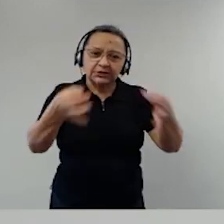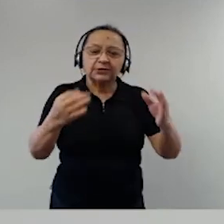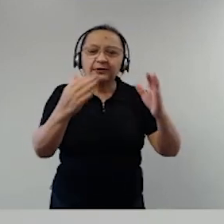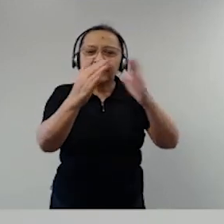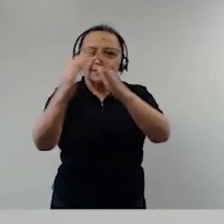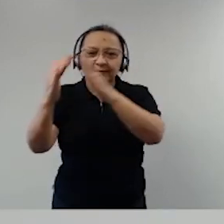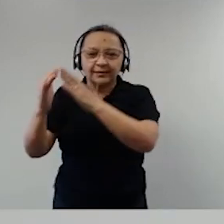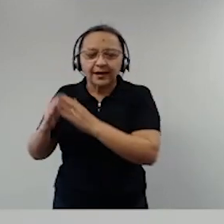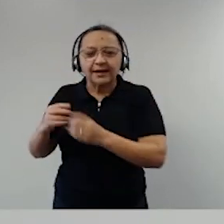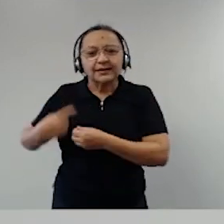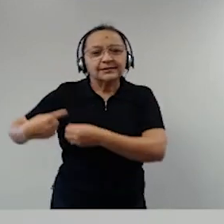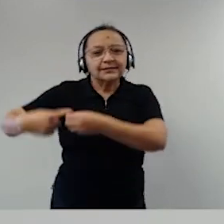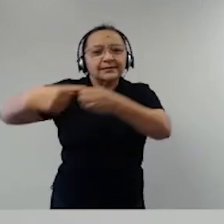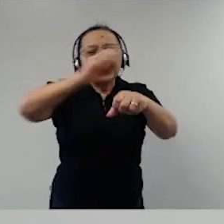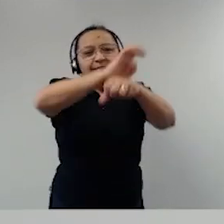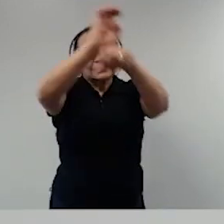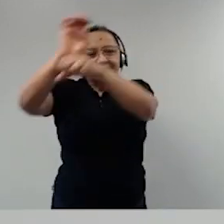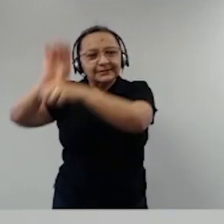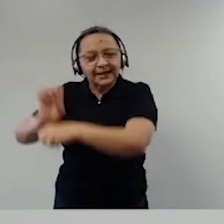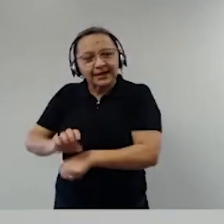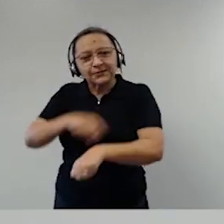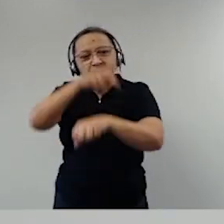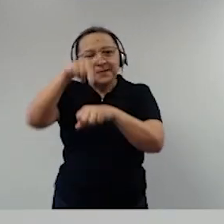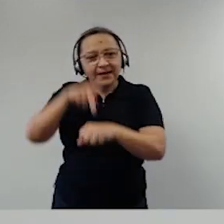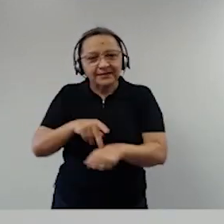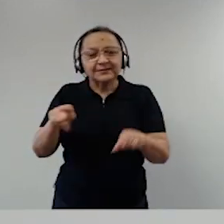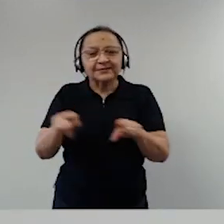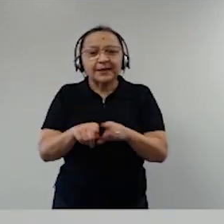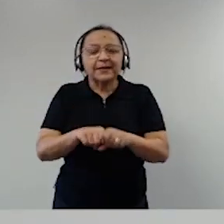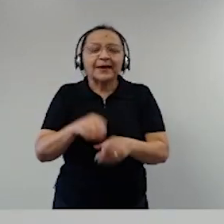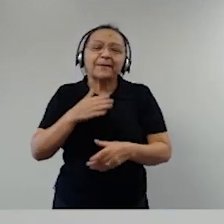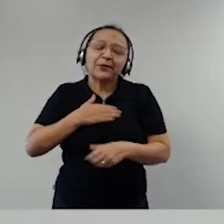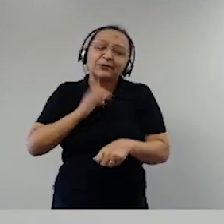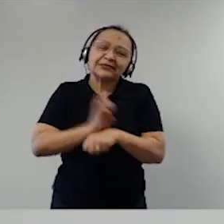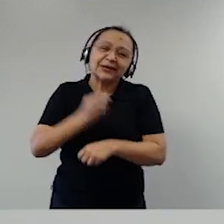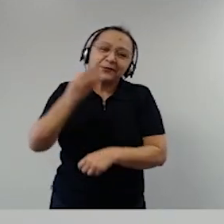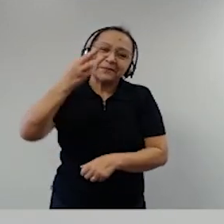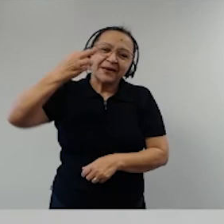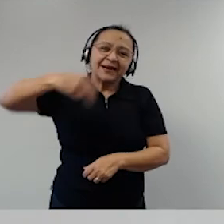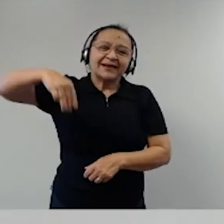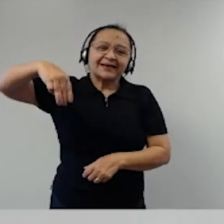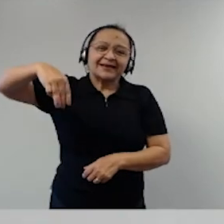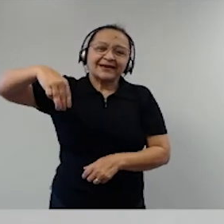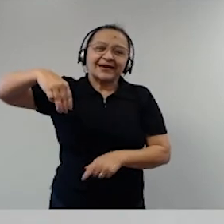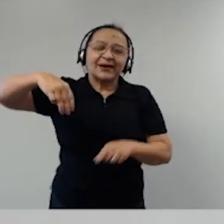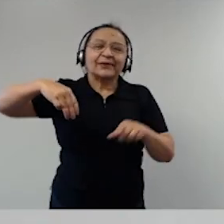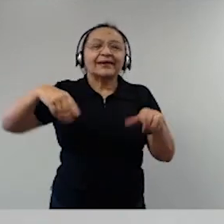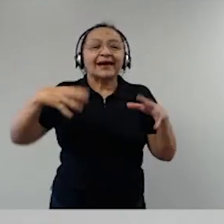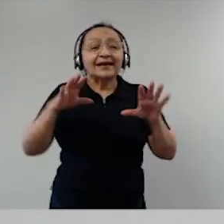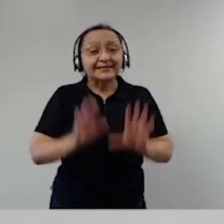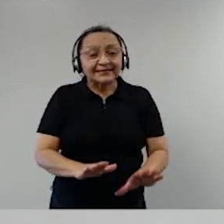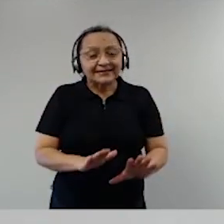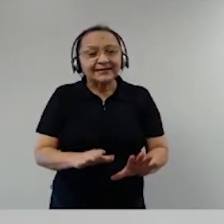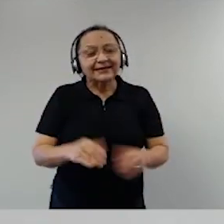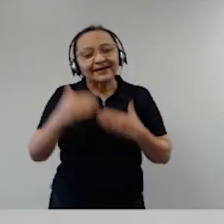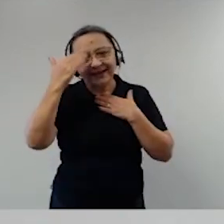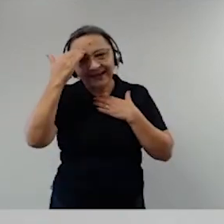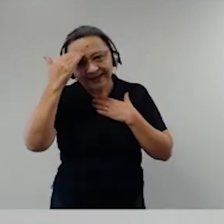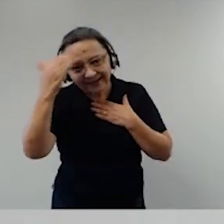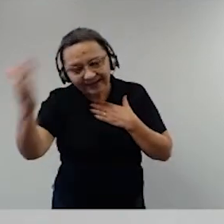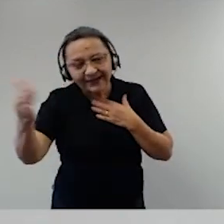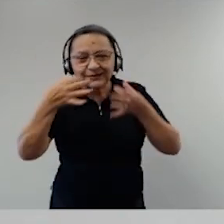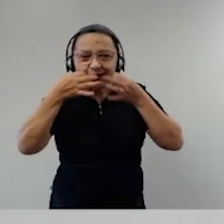casas, das suas cidades, dos seus estados, ao meu Maranhão. E, dessa forma, agradeço a